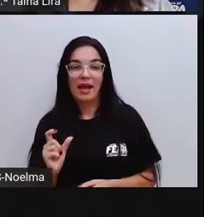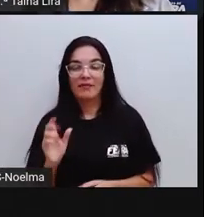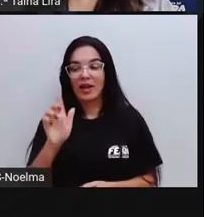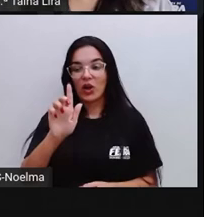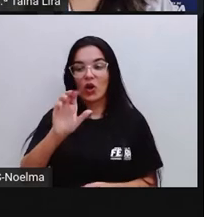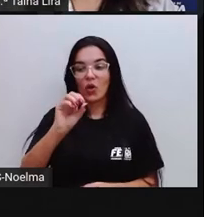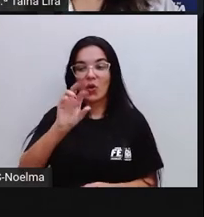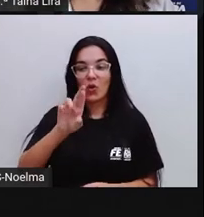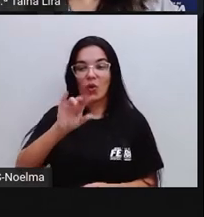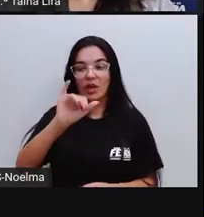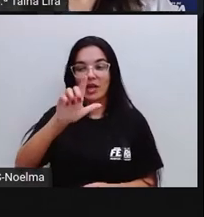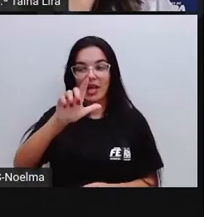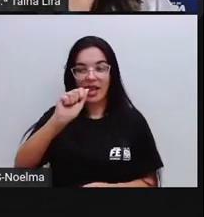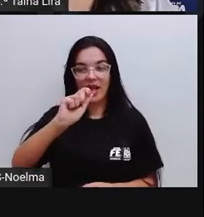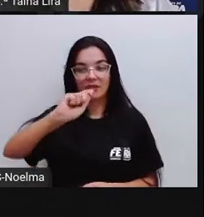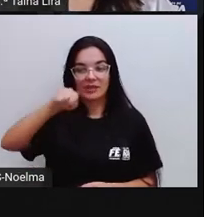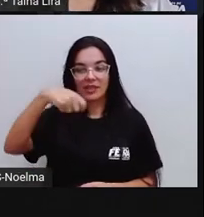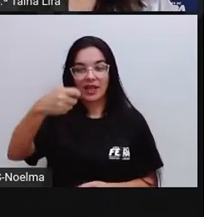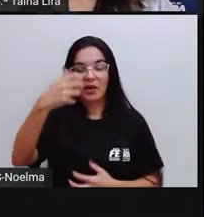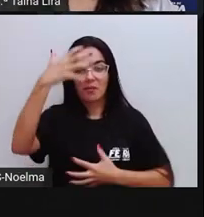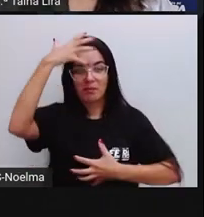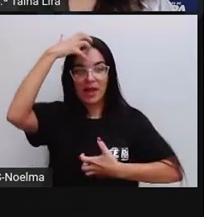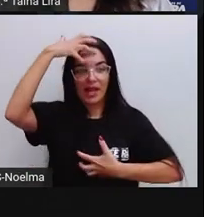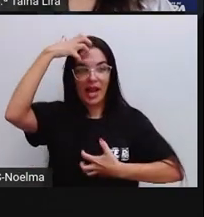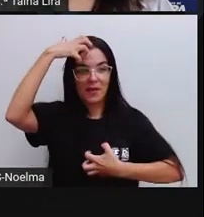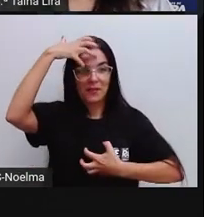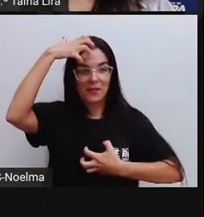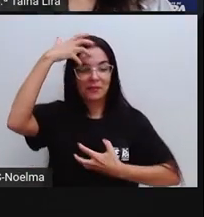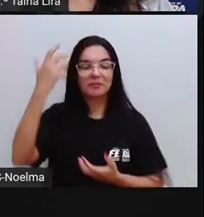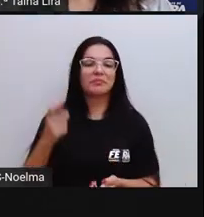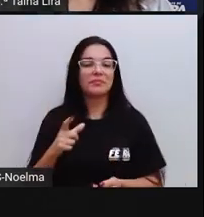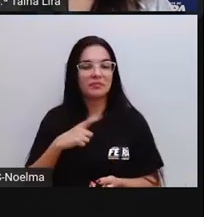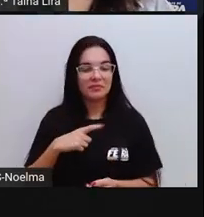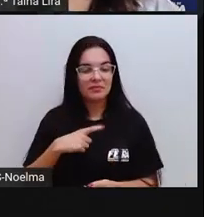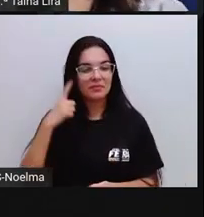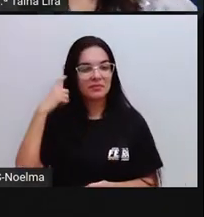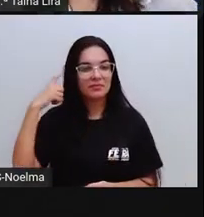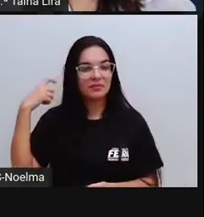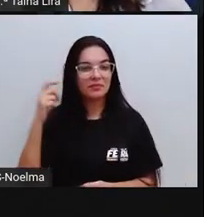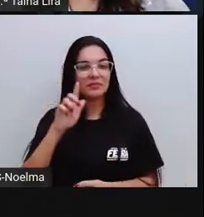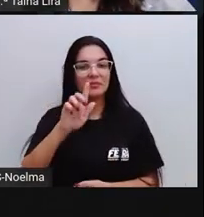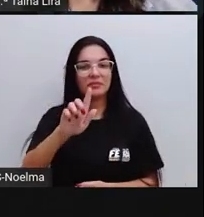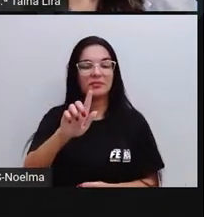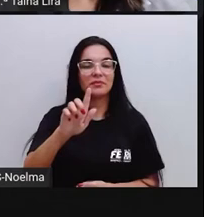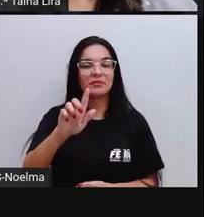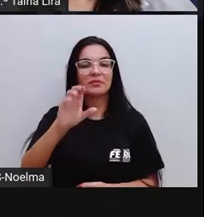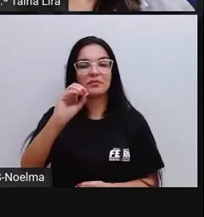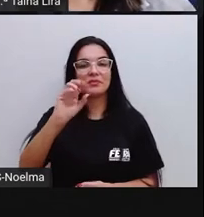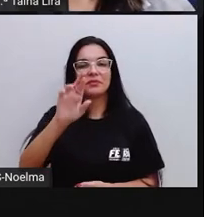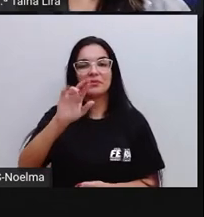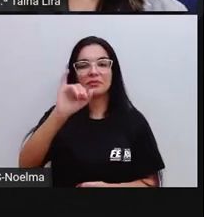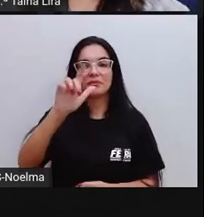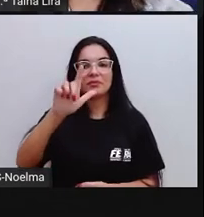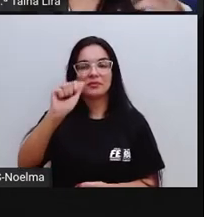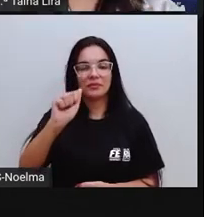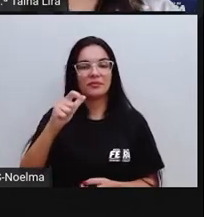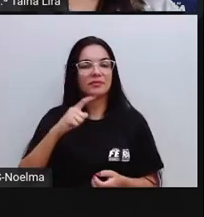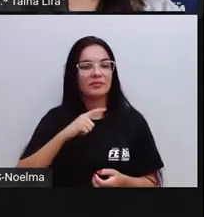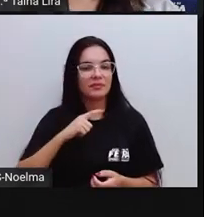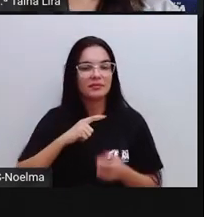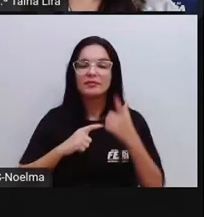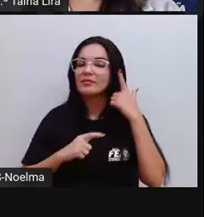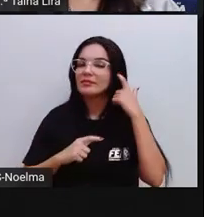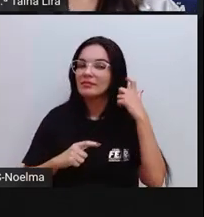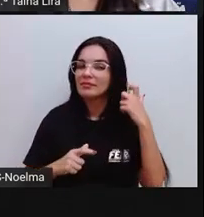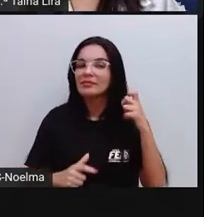tá bom? E ele tem o som de G mesmo. Pronto, ele tem o som de G, porque tá aí junto com a